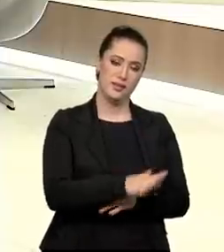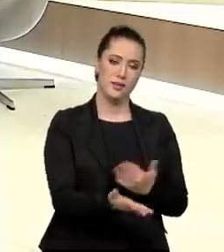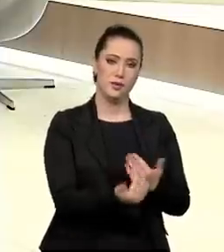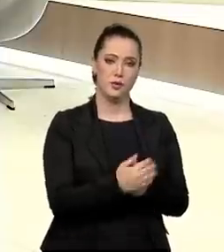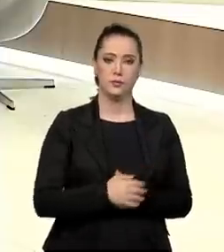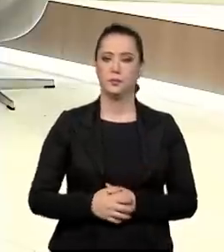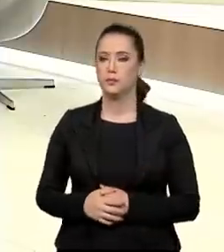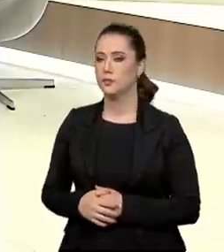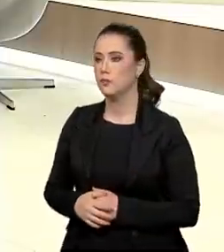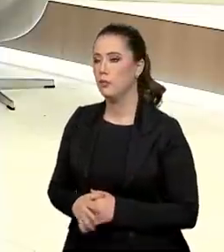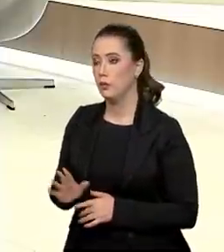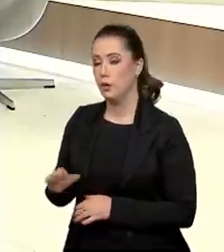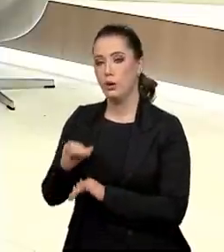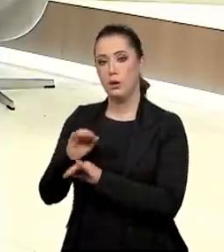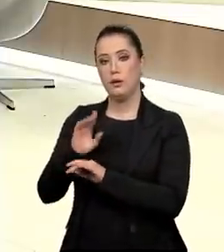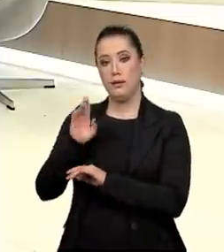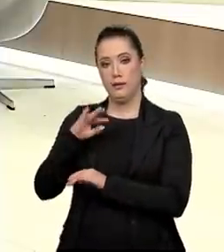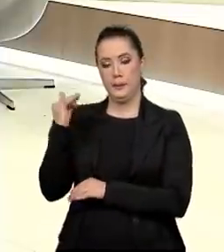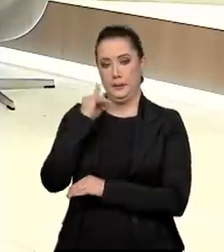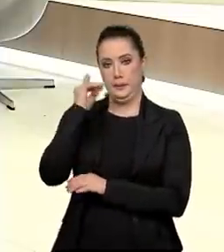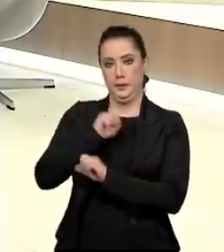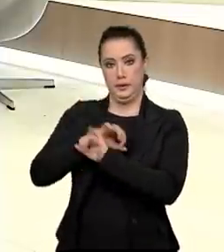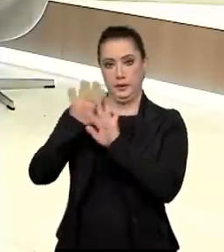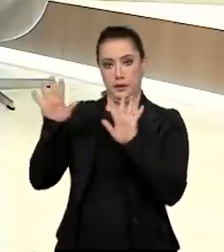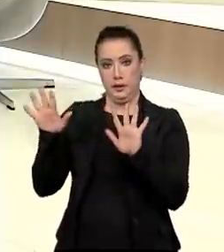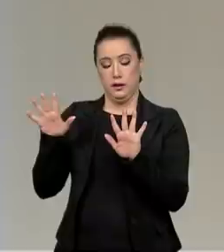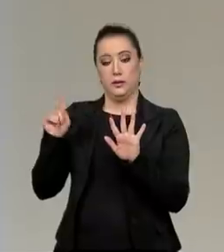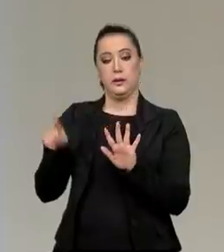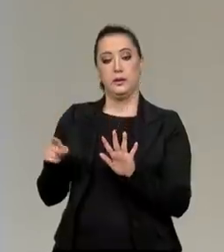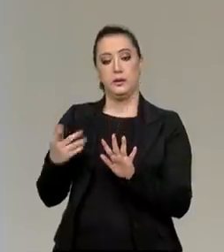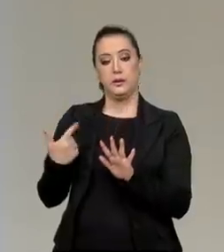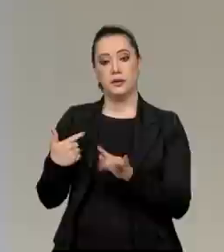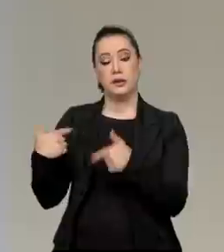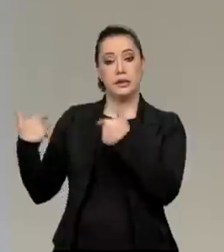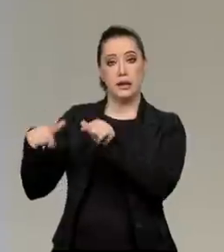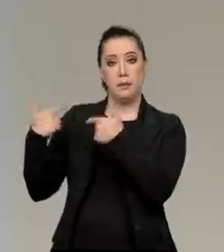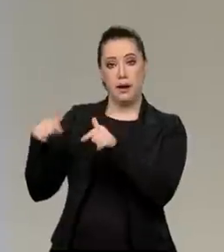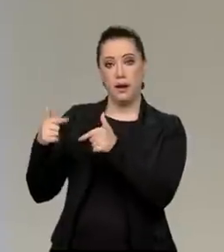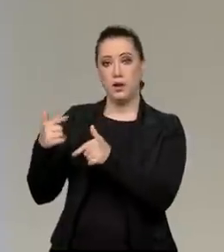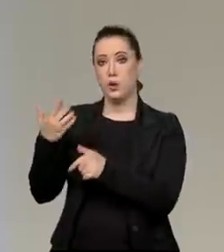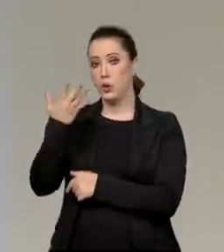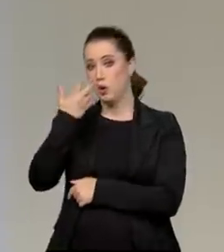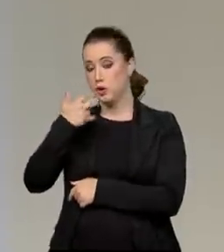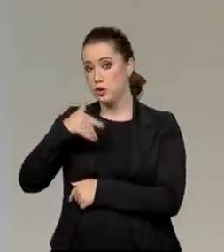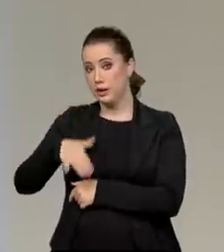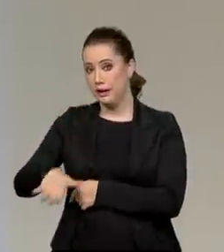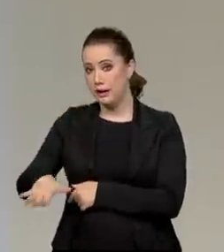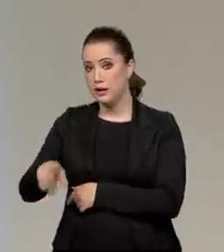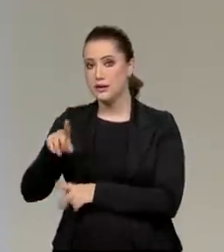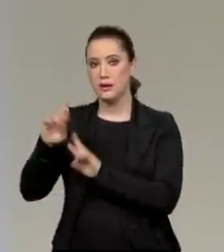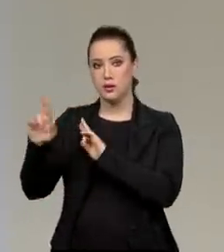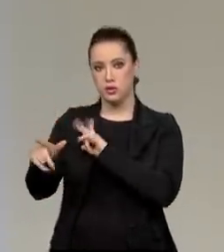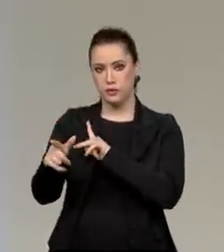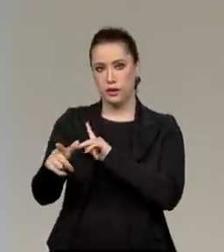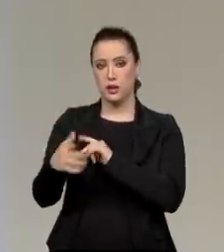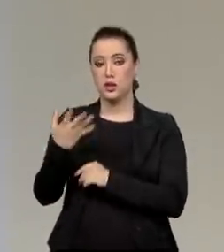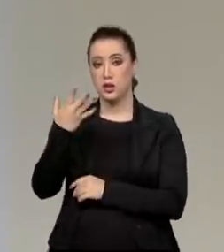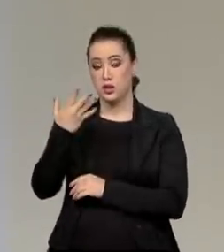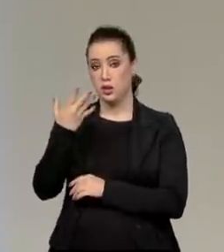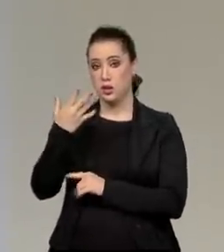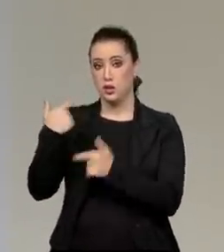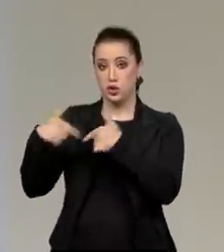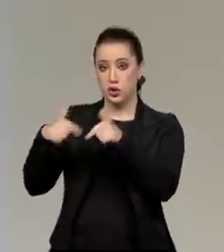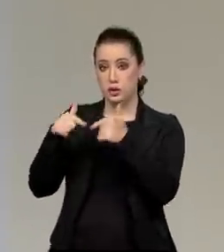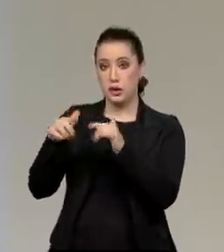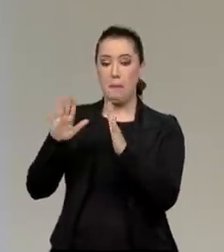Só para deixar uma coisa importante, pontuar, trabalho infantil é diferente de trabalho doméstico, A gente pode ter algumas mães em casa, pais em casa, que